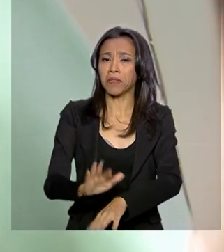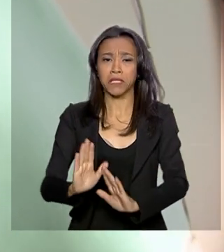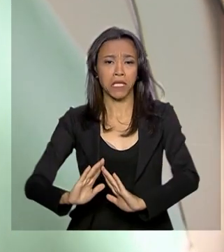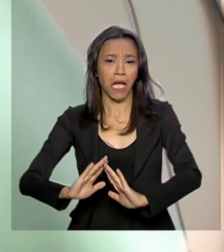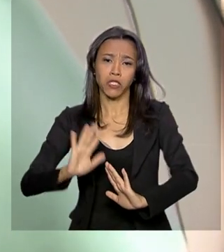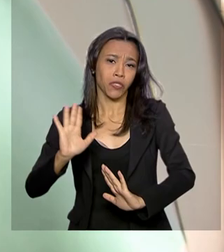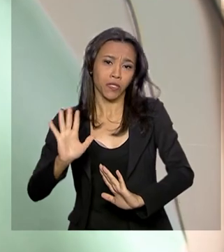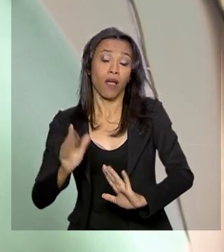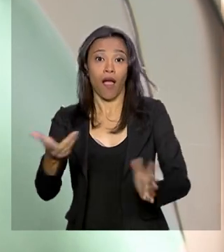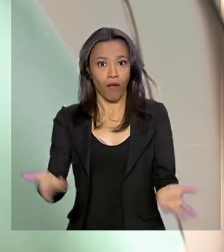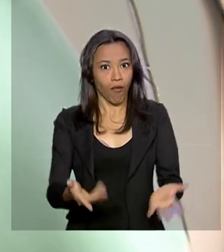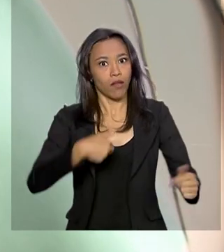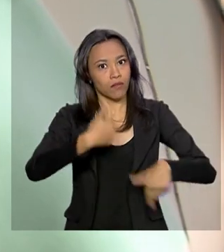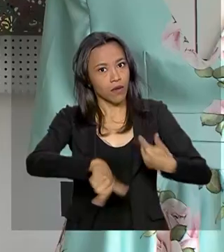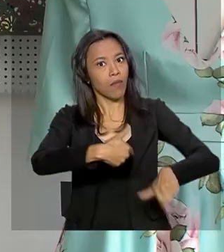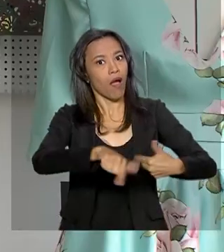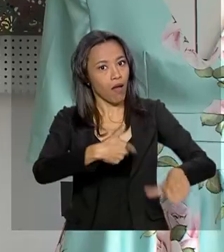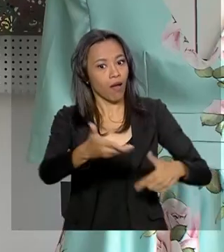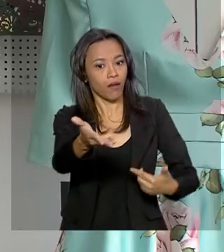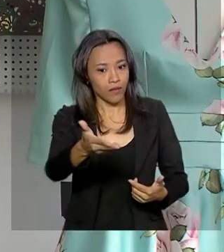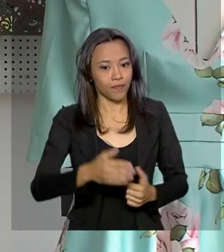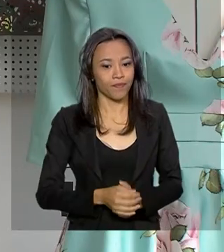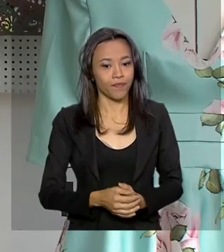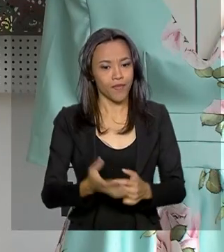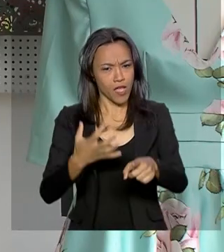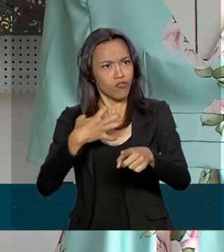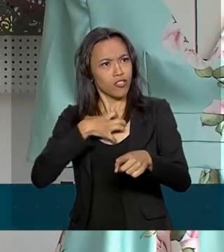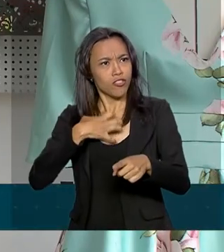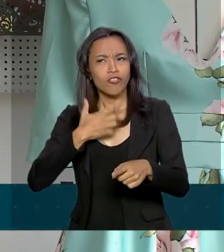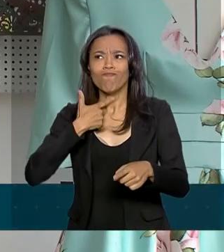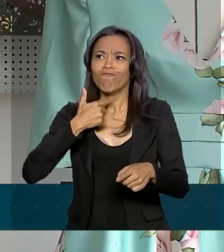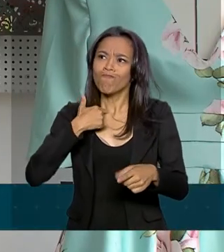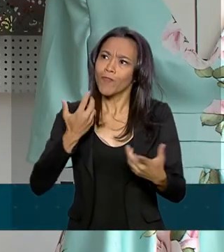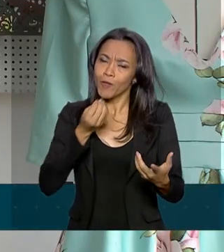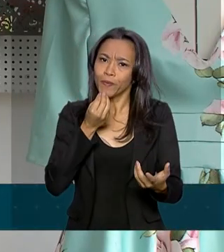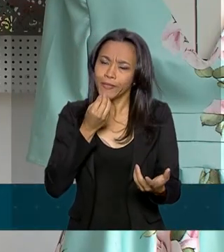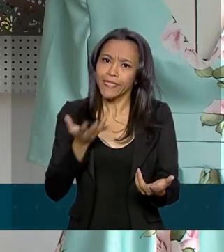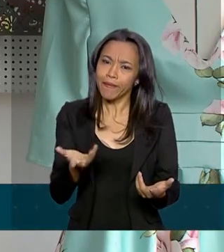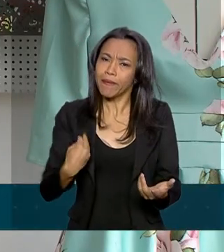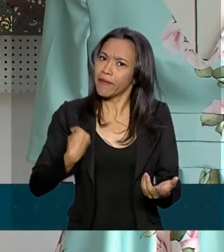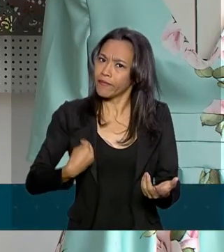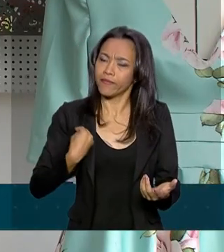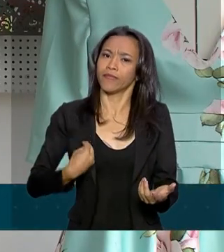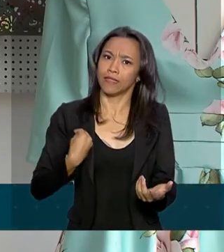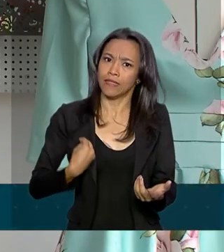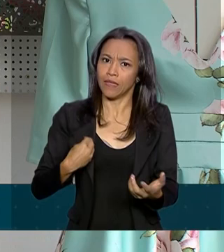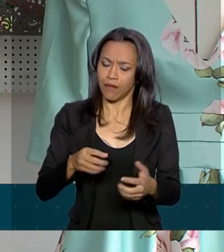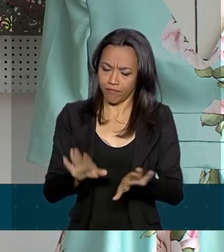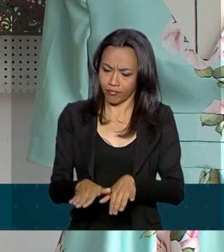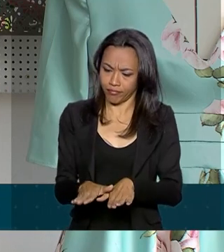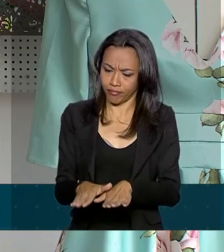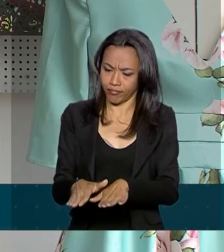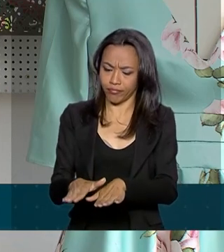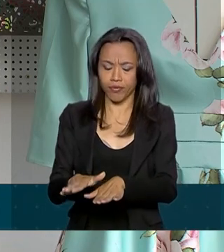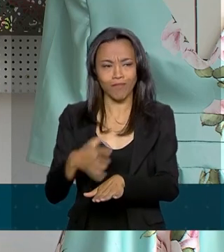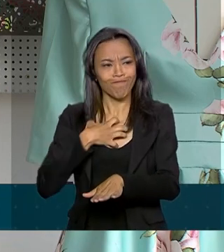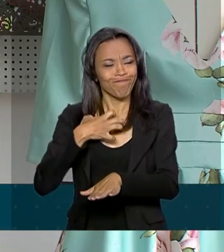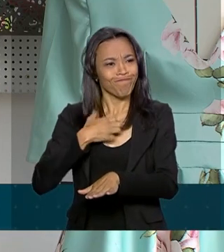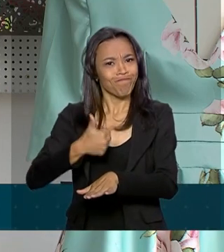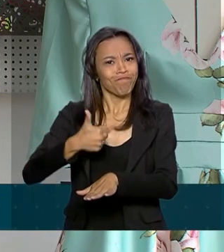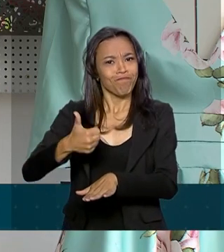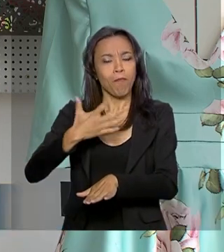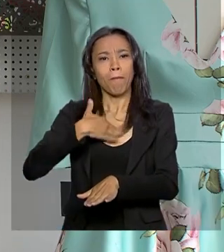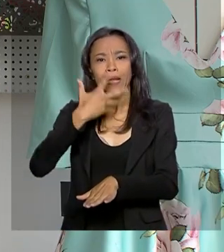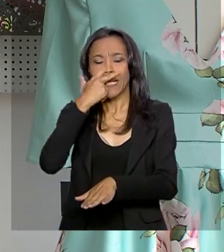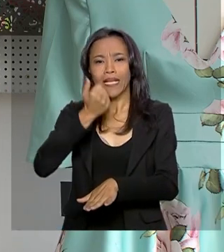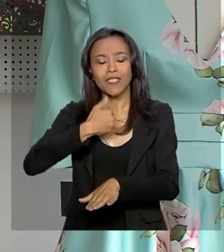paixão e também trabalho. Eu senti que era aquilo que eu deveria fazer para a minha vida inteira, sabe? Foi como se eu estivesse realmente encontrando o meu